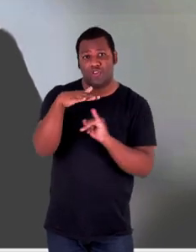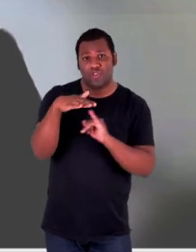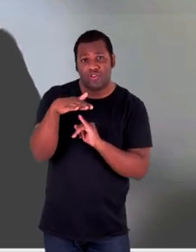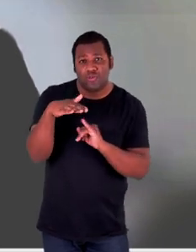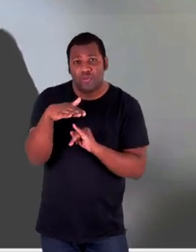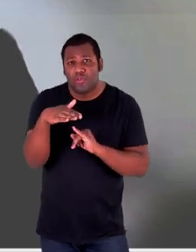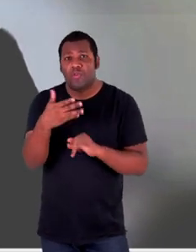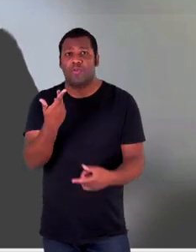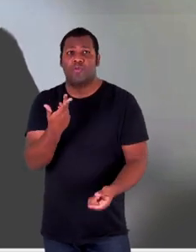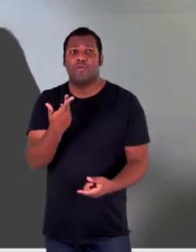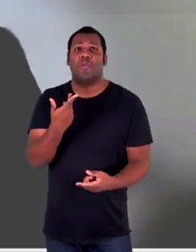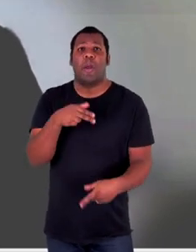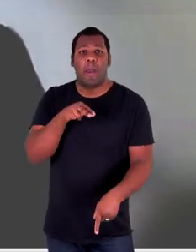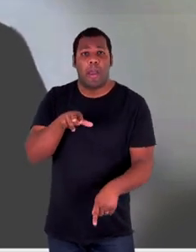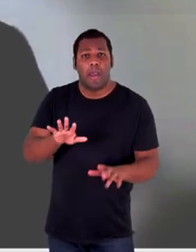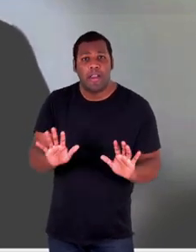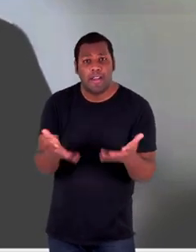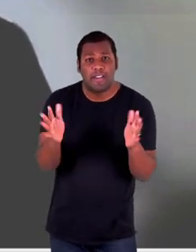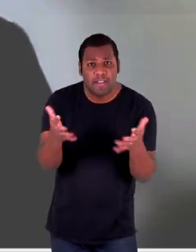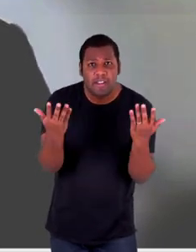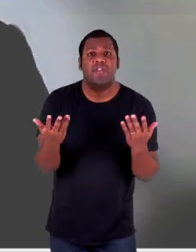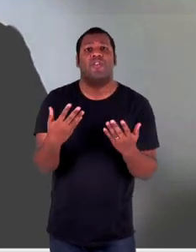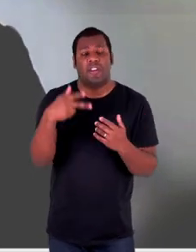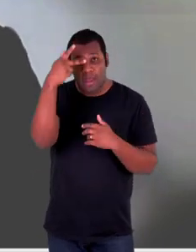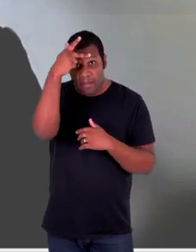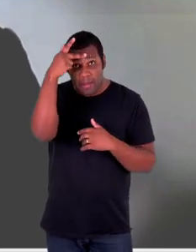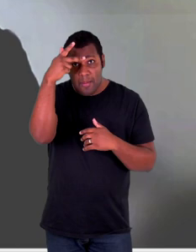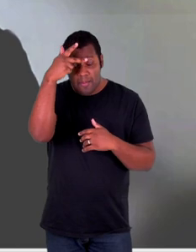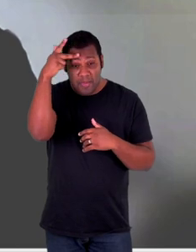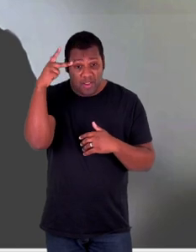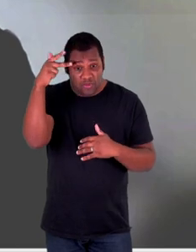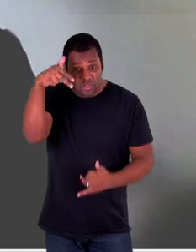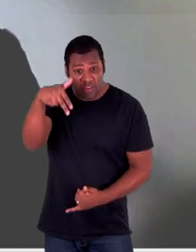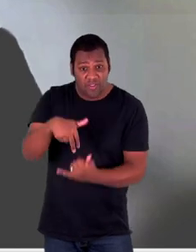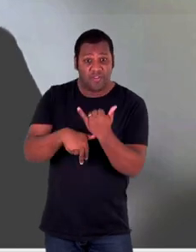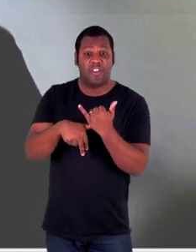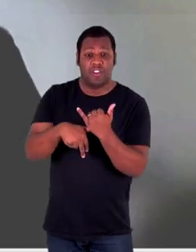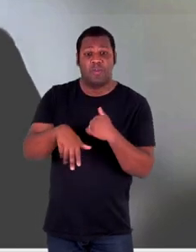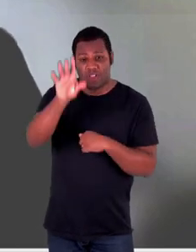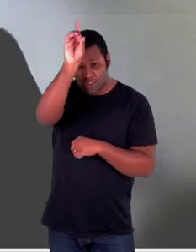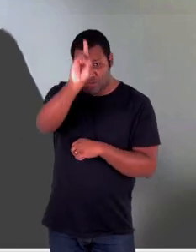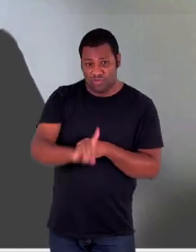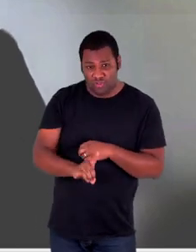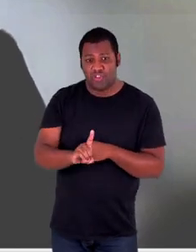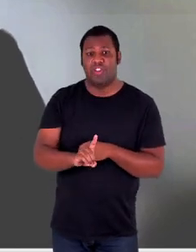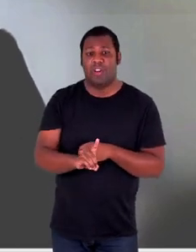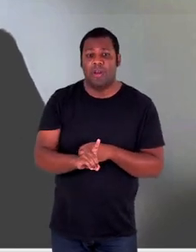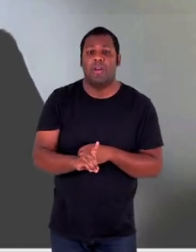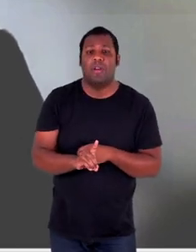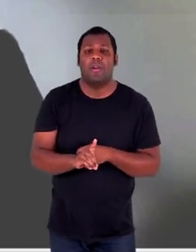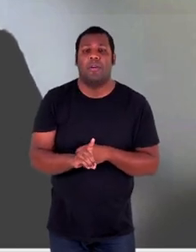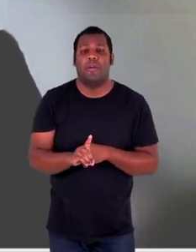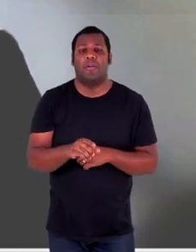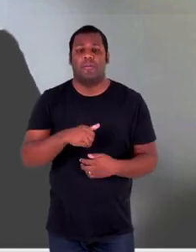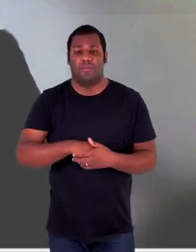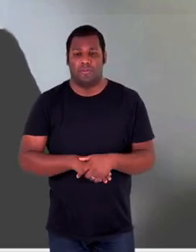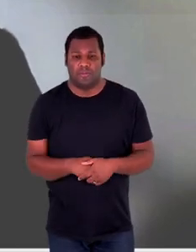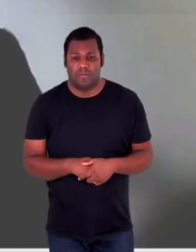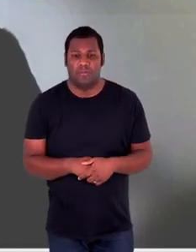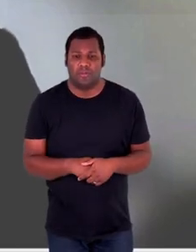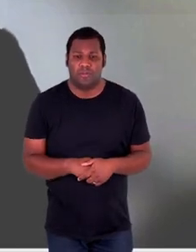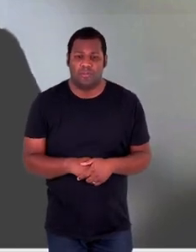Integral de Promoção de Direitos e Apoio às Vítimas no que seja a criação dos núcleos ou centros de apoio às vítimas